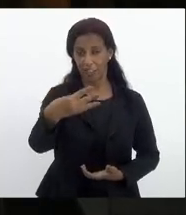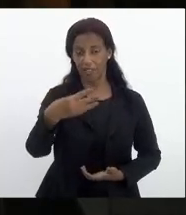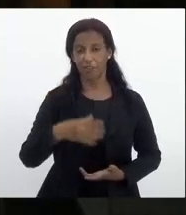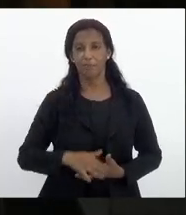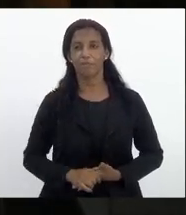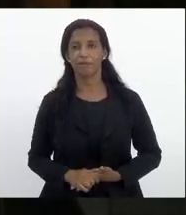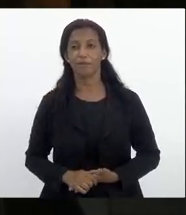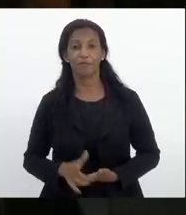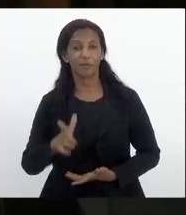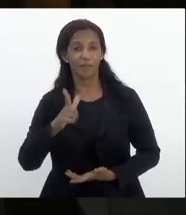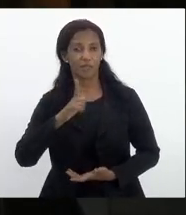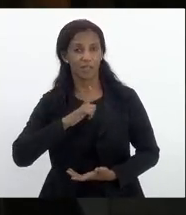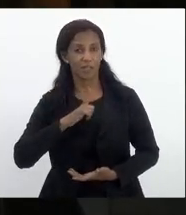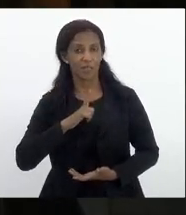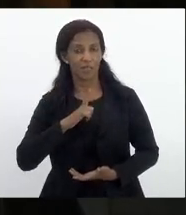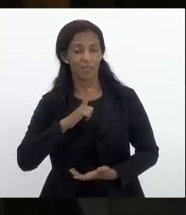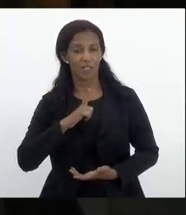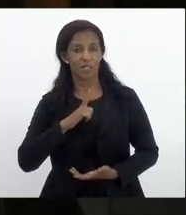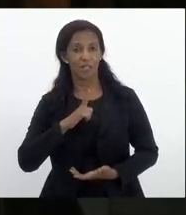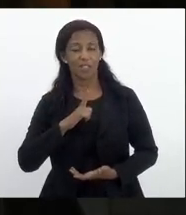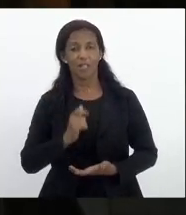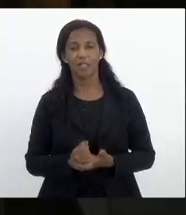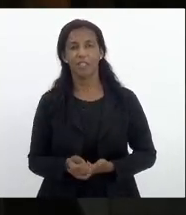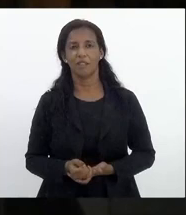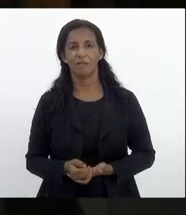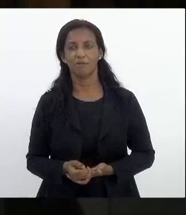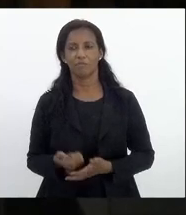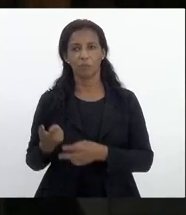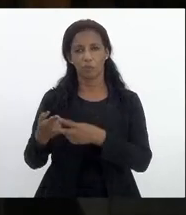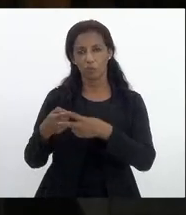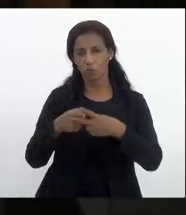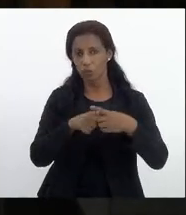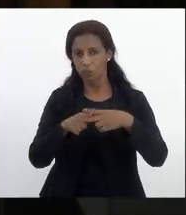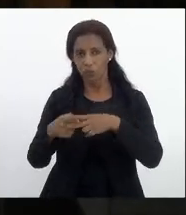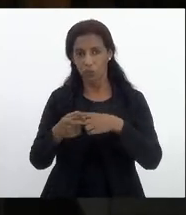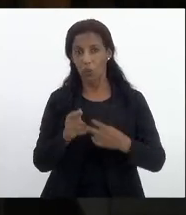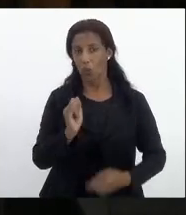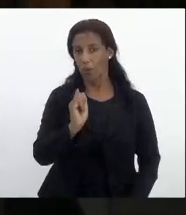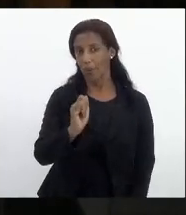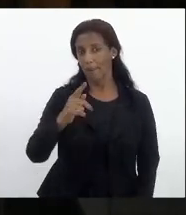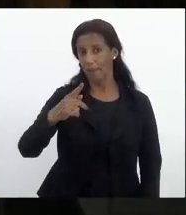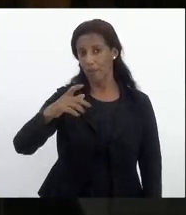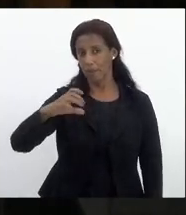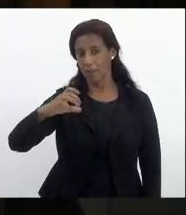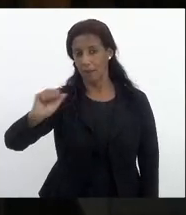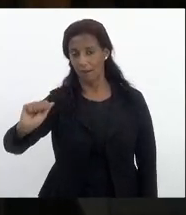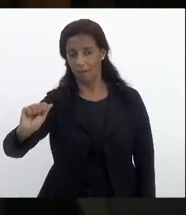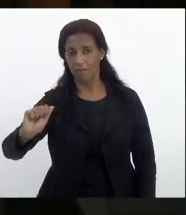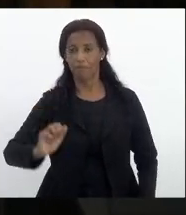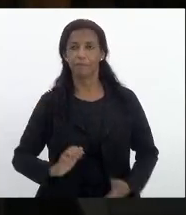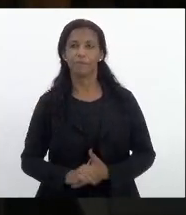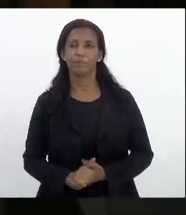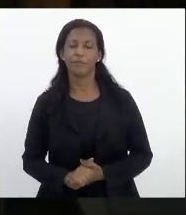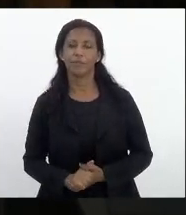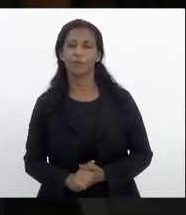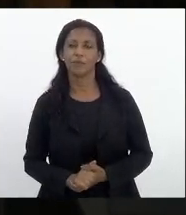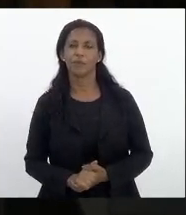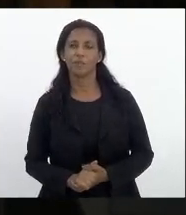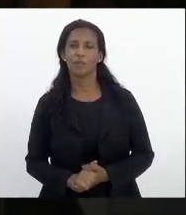teríamos a reposição com o IPCA de